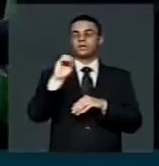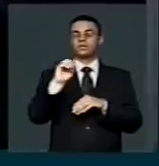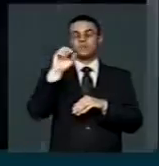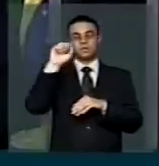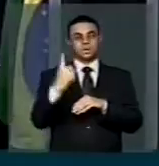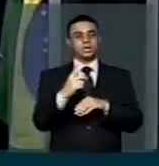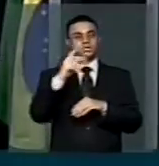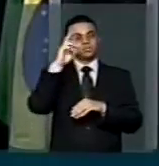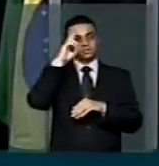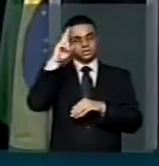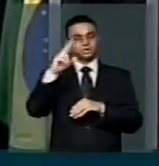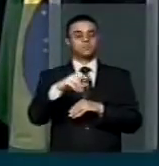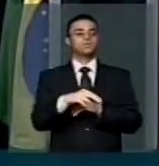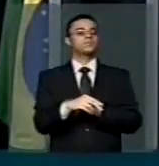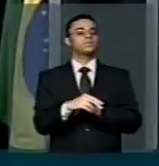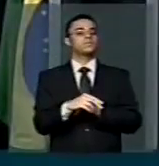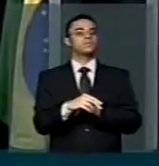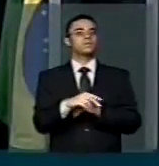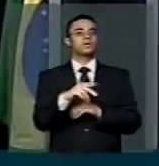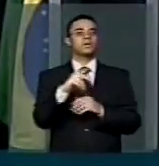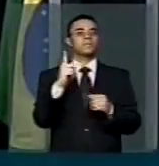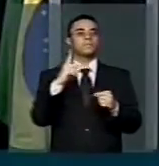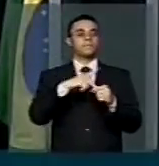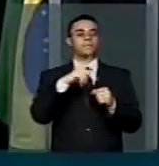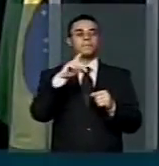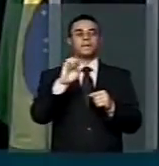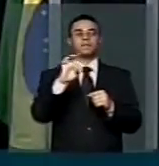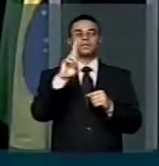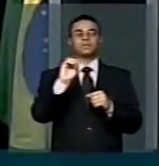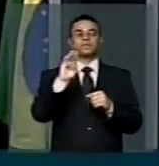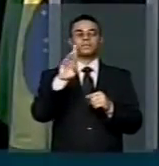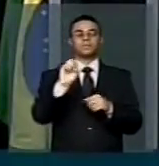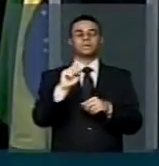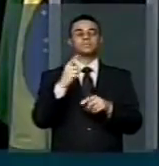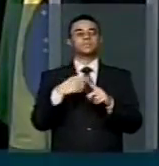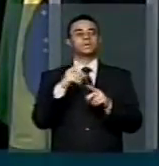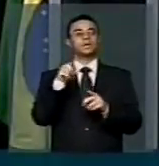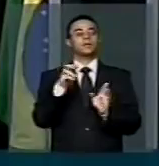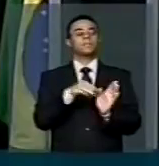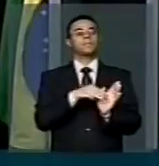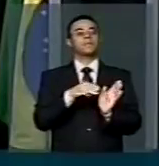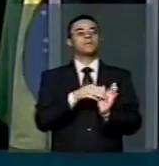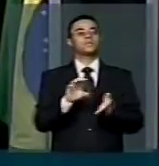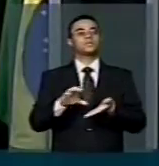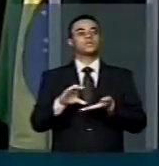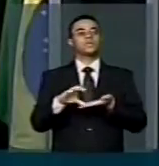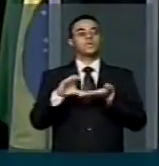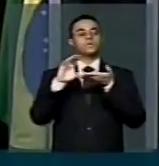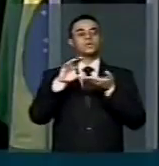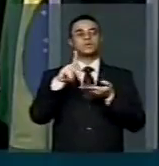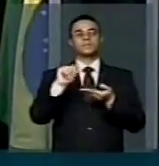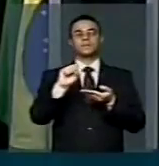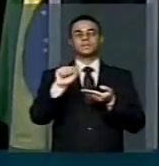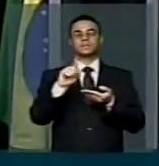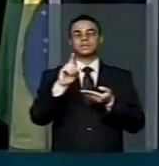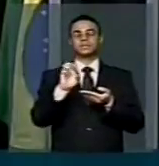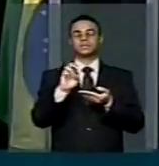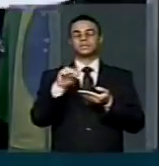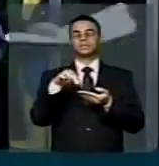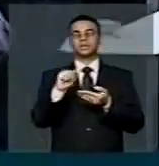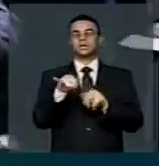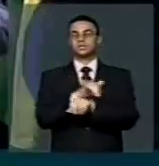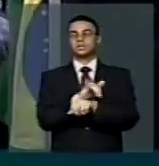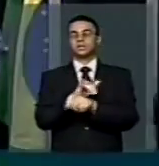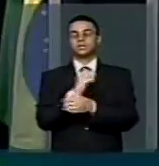da Petrobras, na ocasião, membro do Conselho de Passadena, elemento estratégico na compra de Passadena,